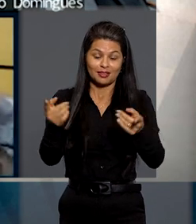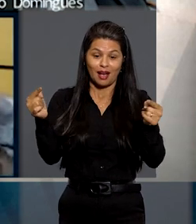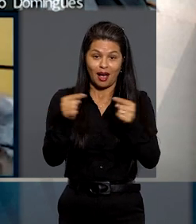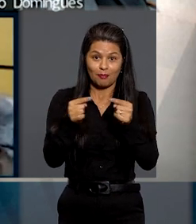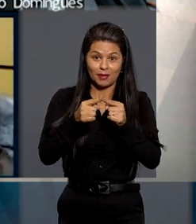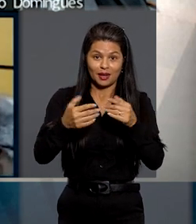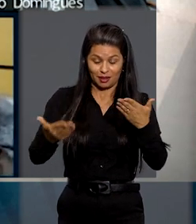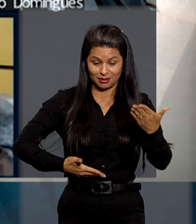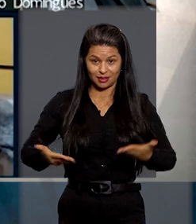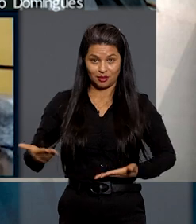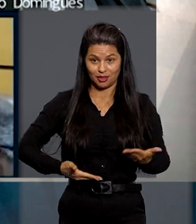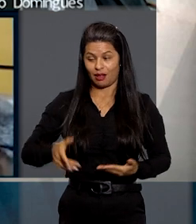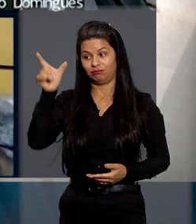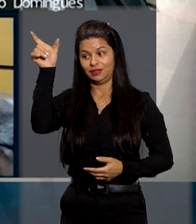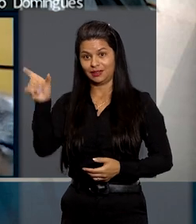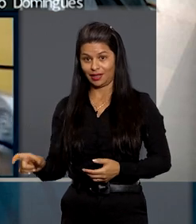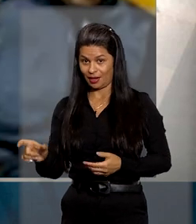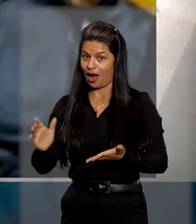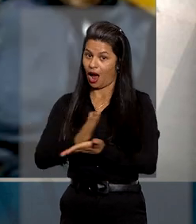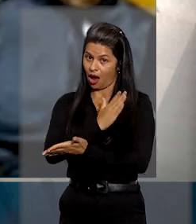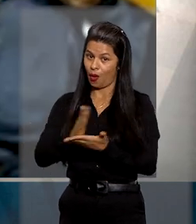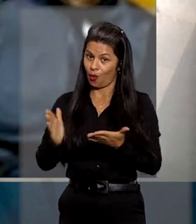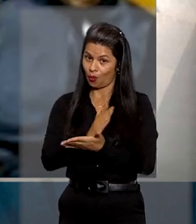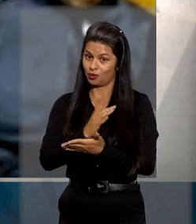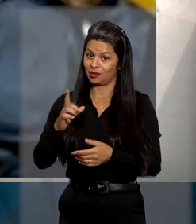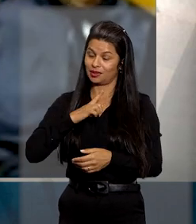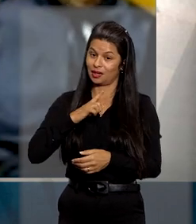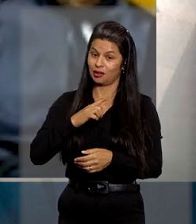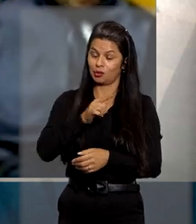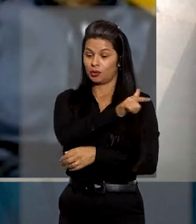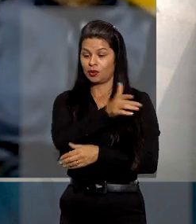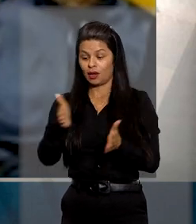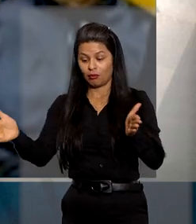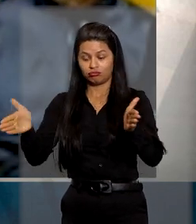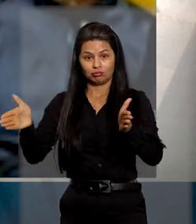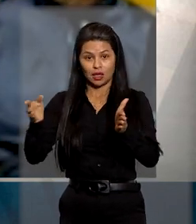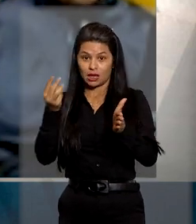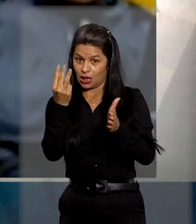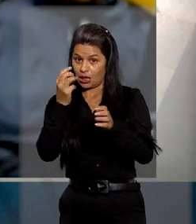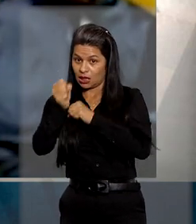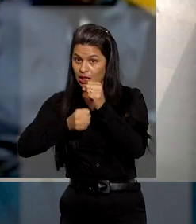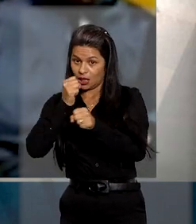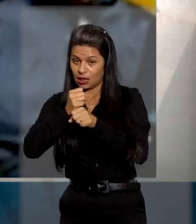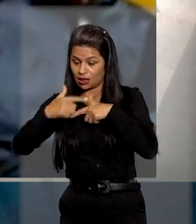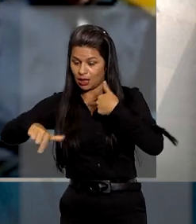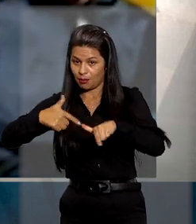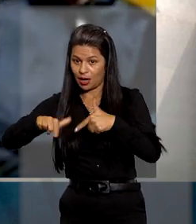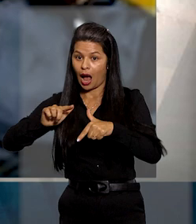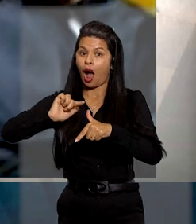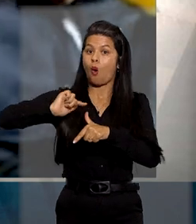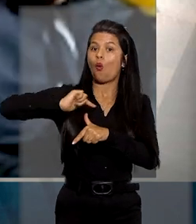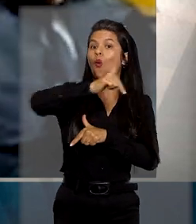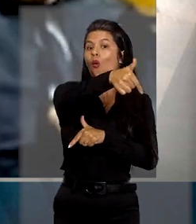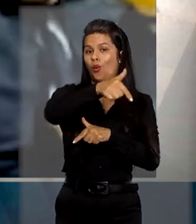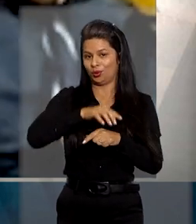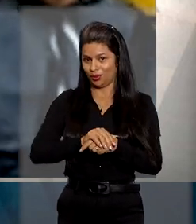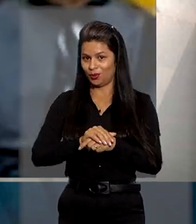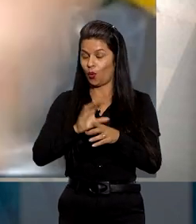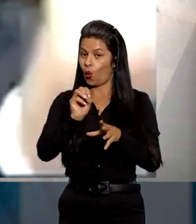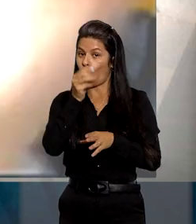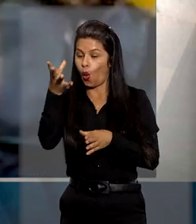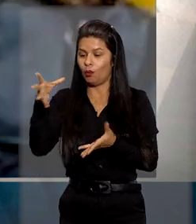aplica aos servidores estáveis nos casos de inabilitação em estágio probatório relativo a outro cargo e